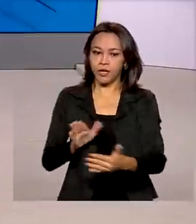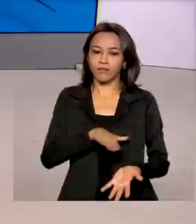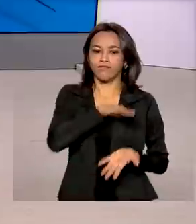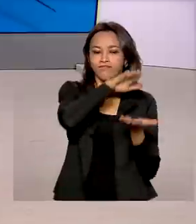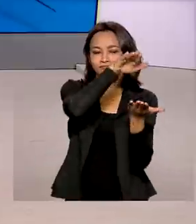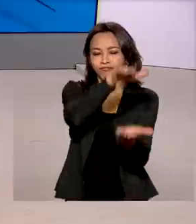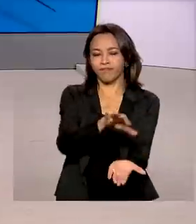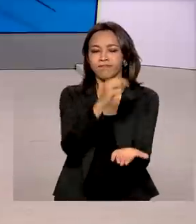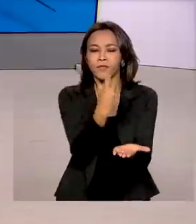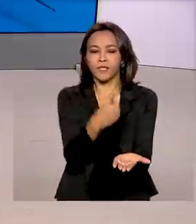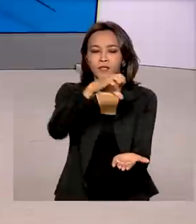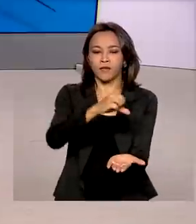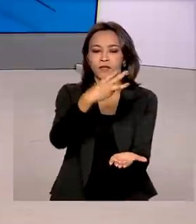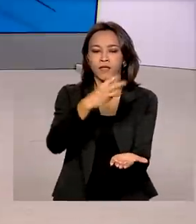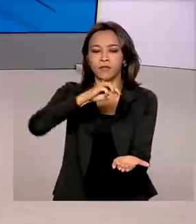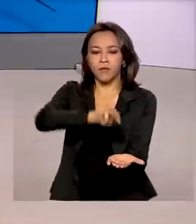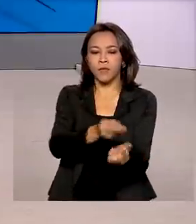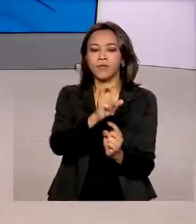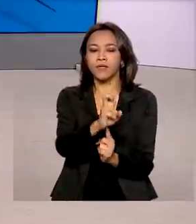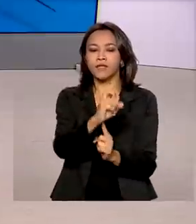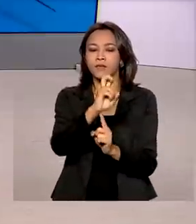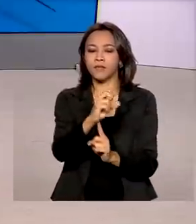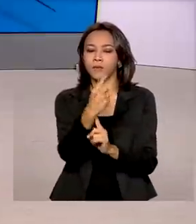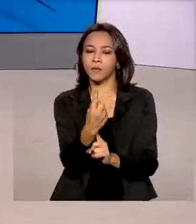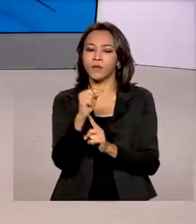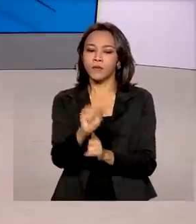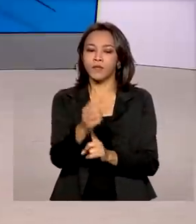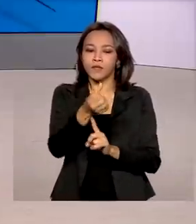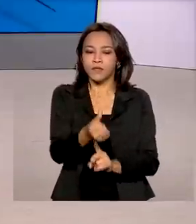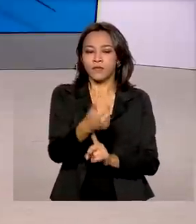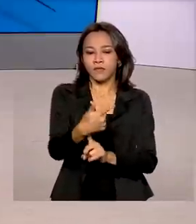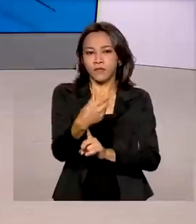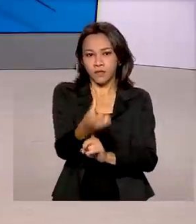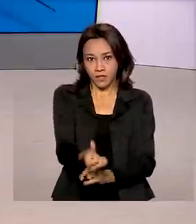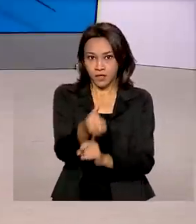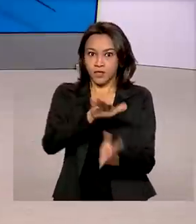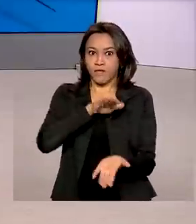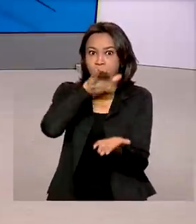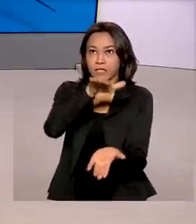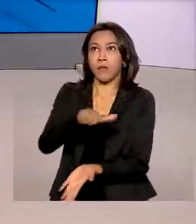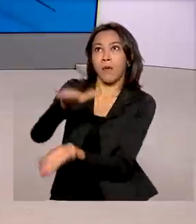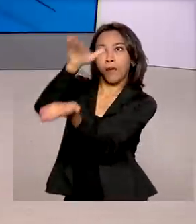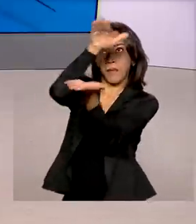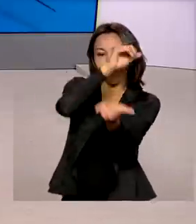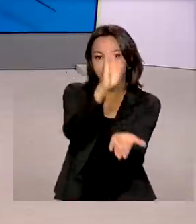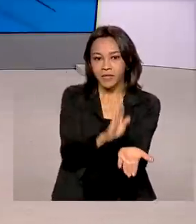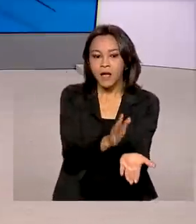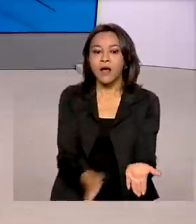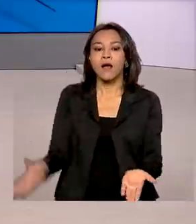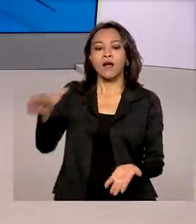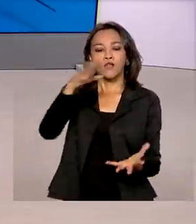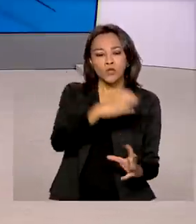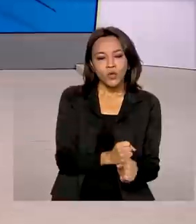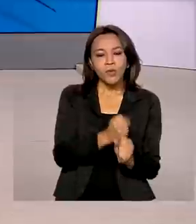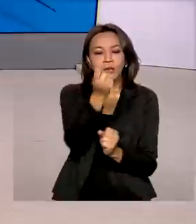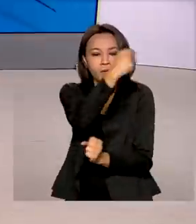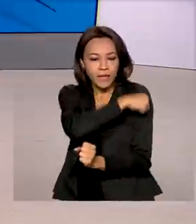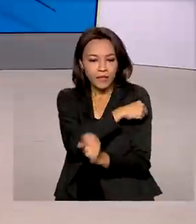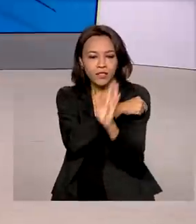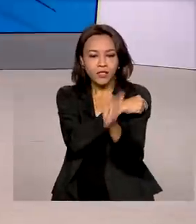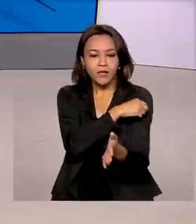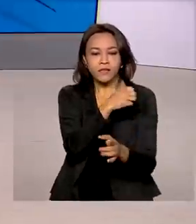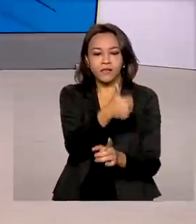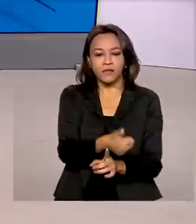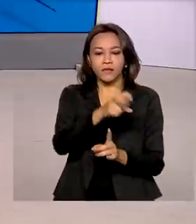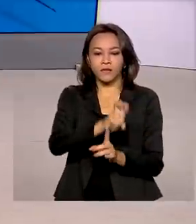551 mil 626 doses de vacina. As doses aplicadas somam 157 milhões